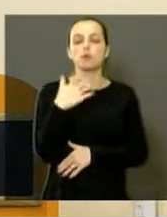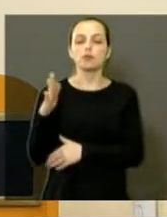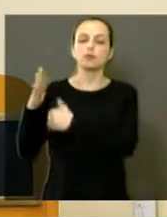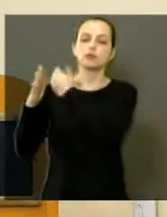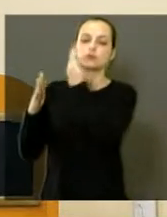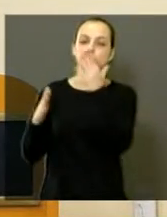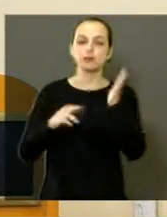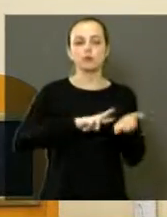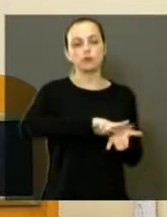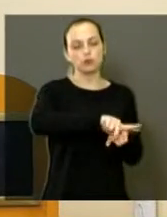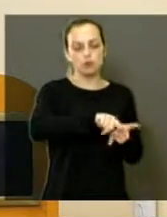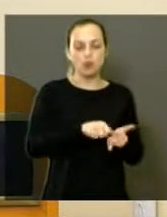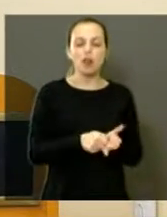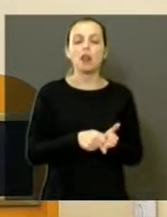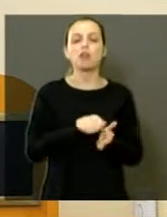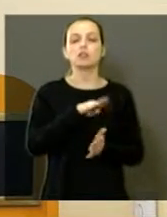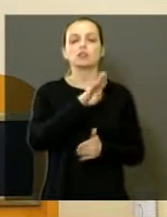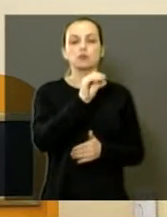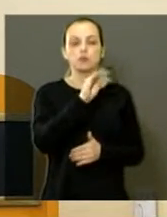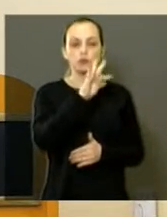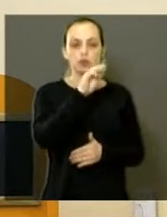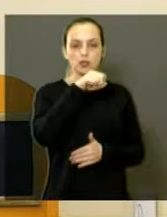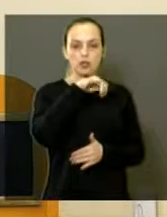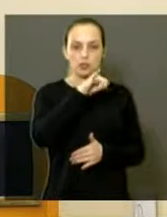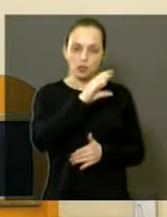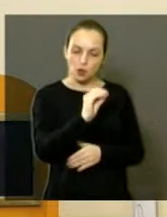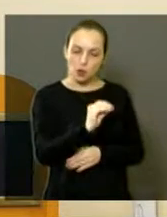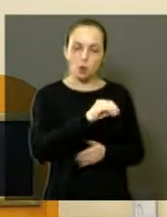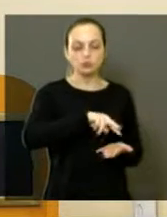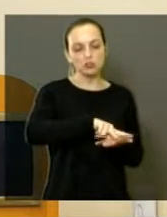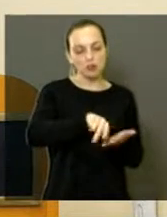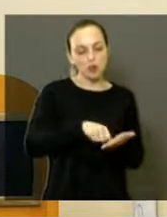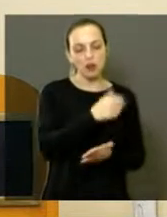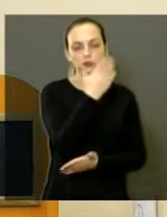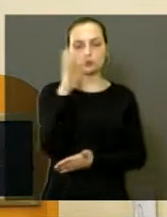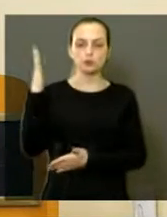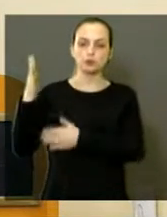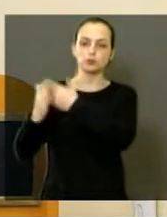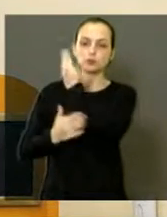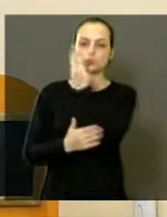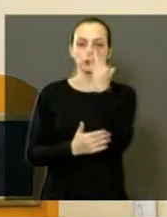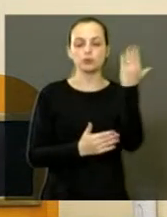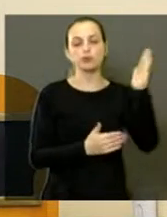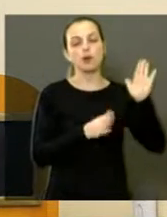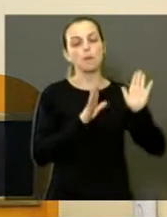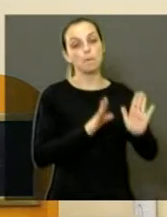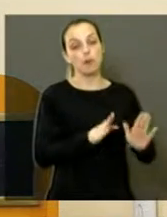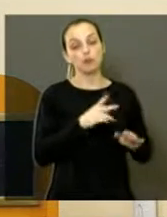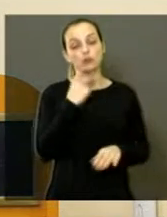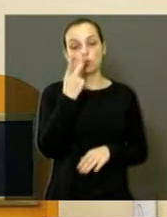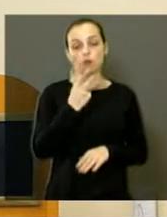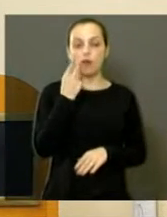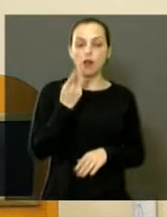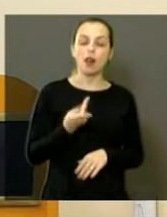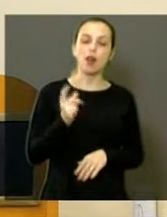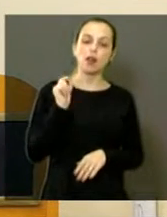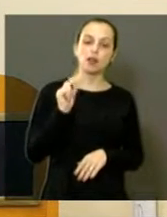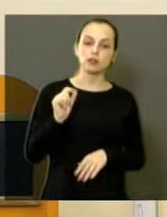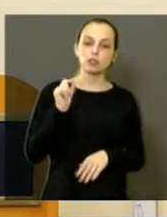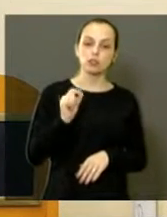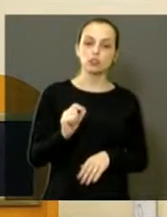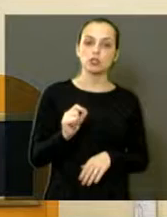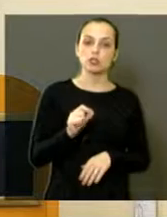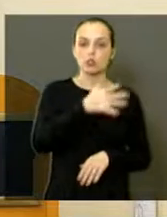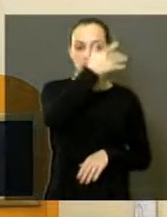Ágil. E temos também o Jardim Público e outras praças. Mas eu quero falar de alguns